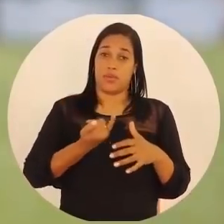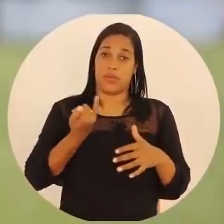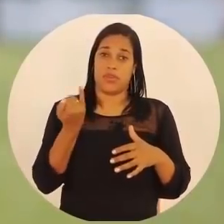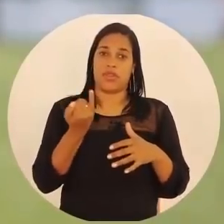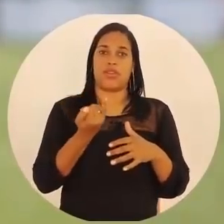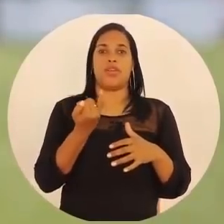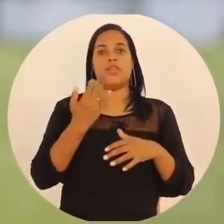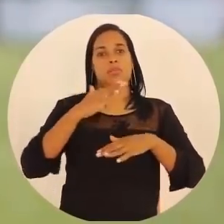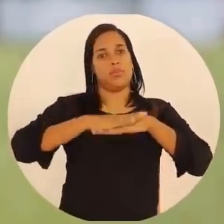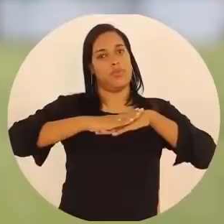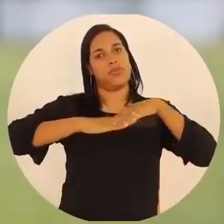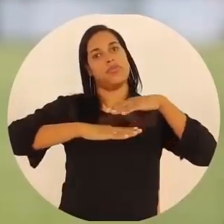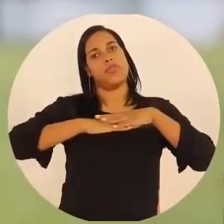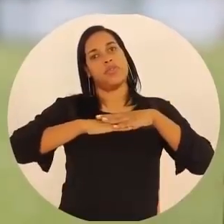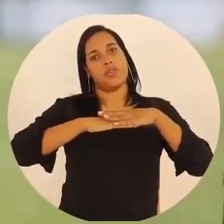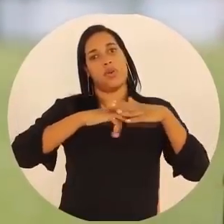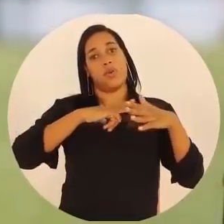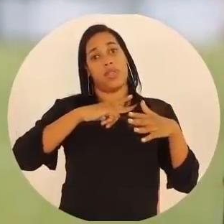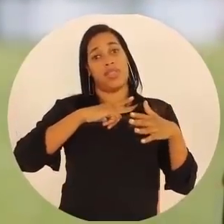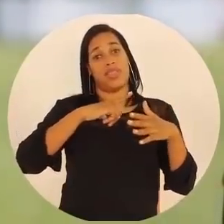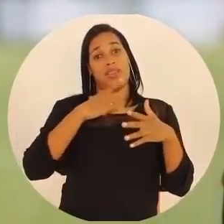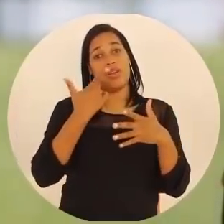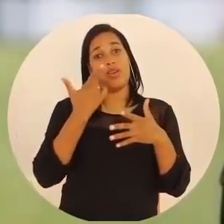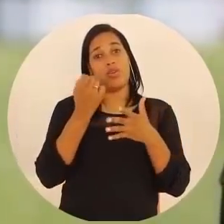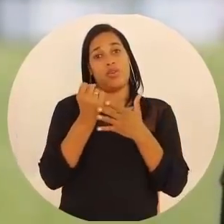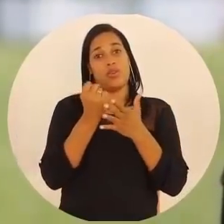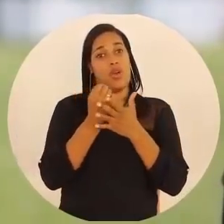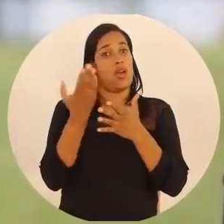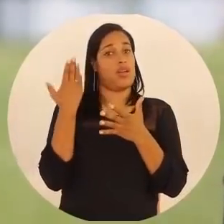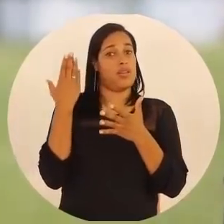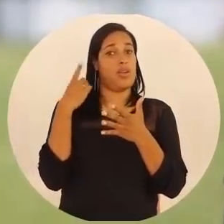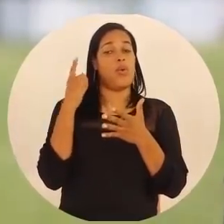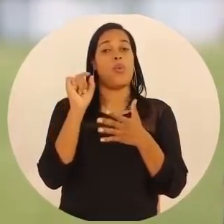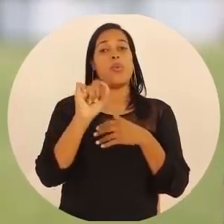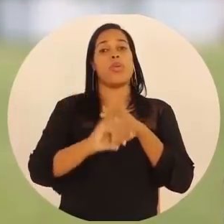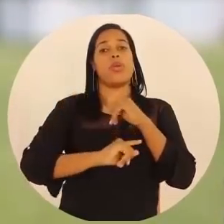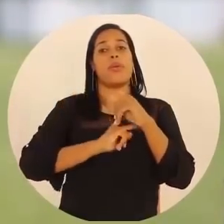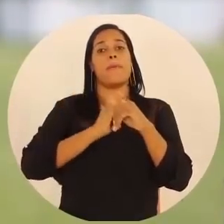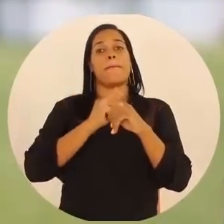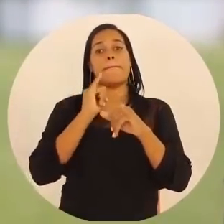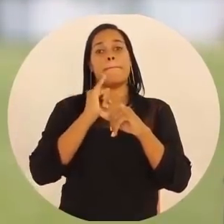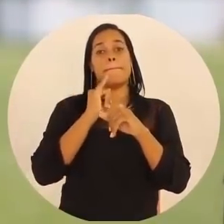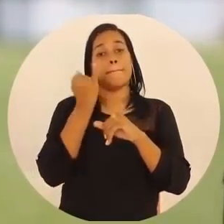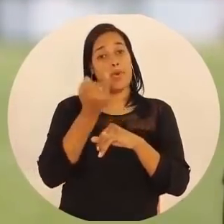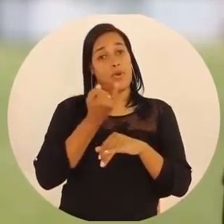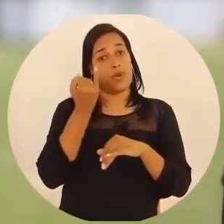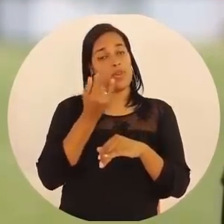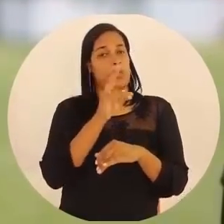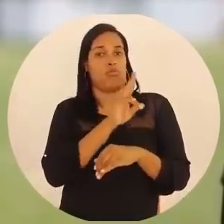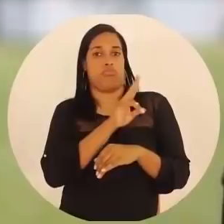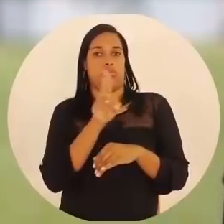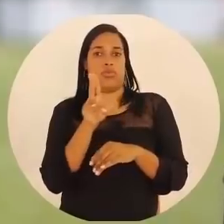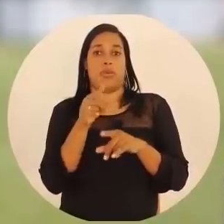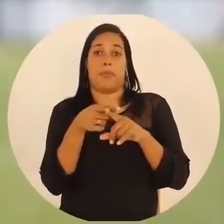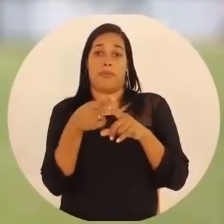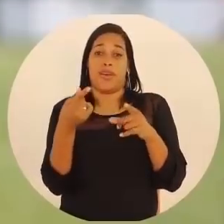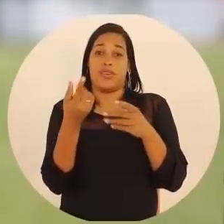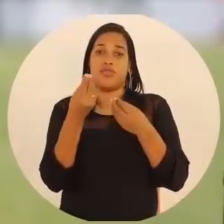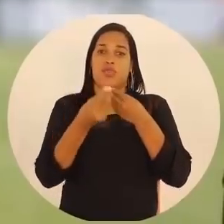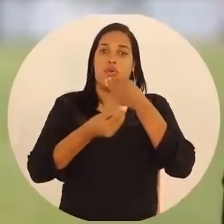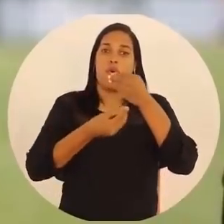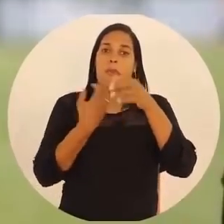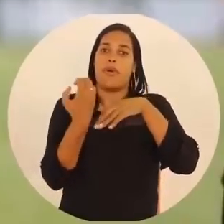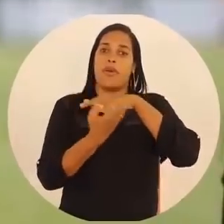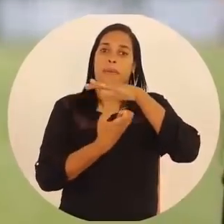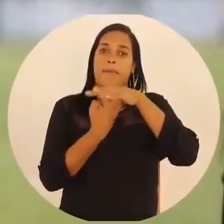funcionários. Quando a gente envolve a questão anterior, que a gente fala que o que importa não é a nomenclatura utilizada, mas sim a forma